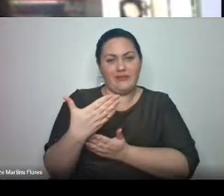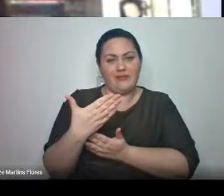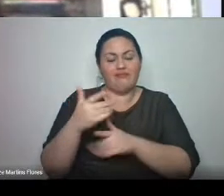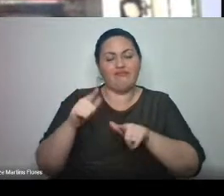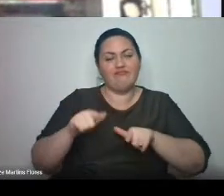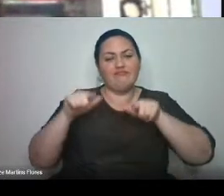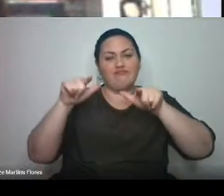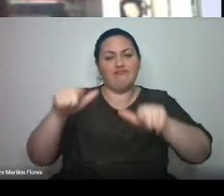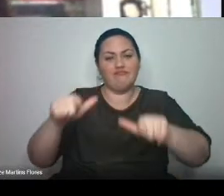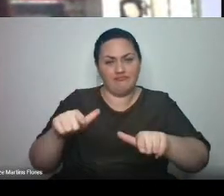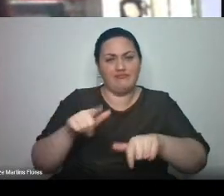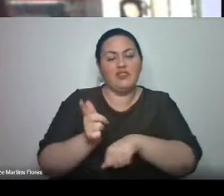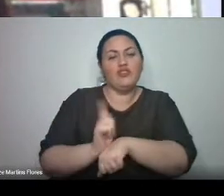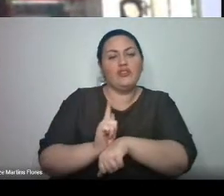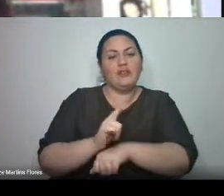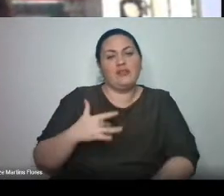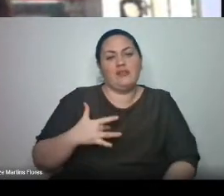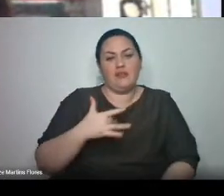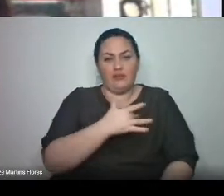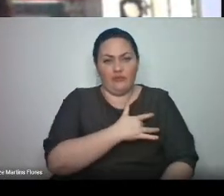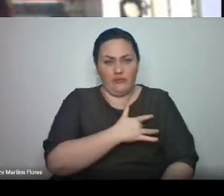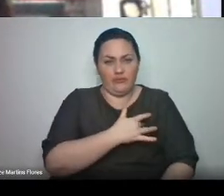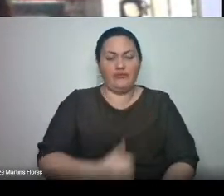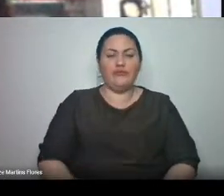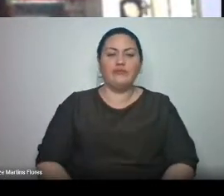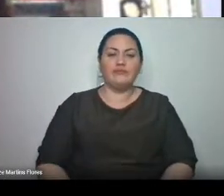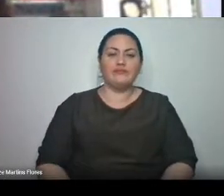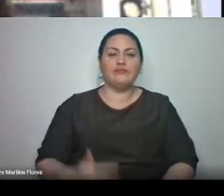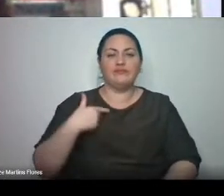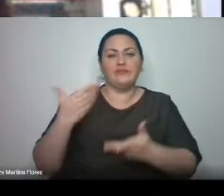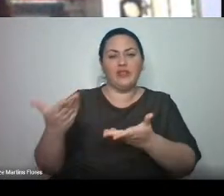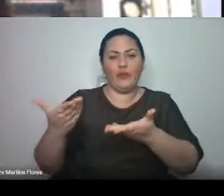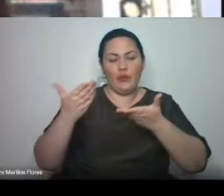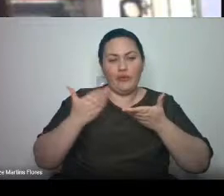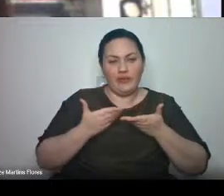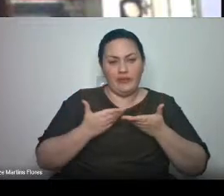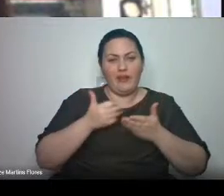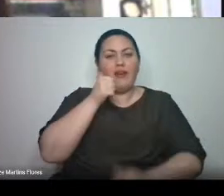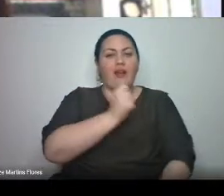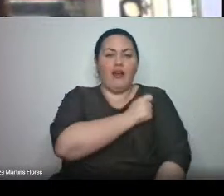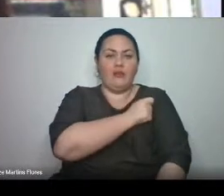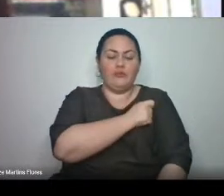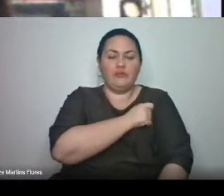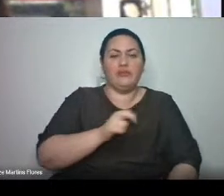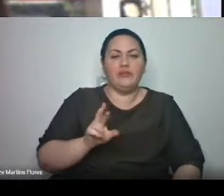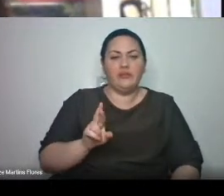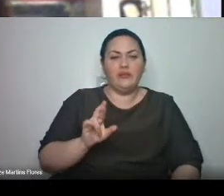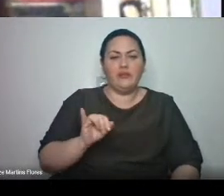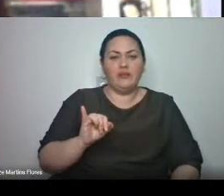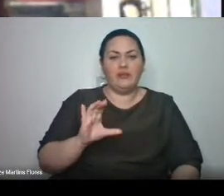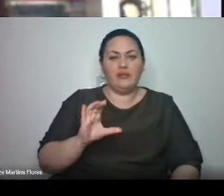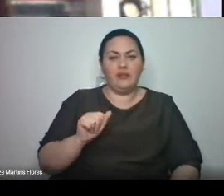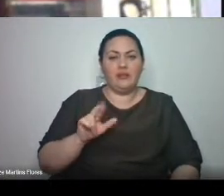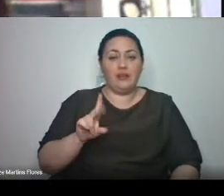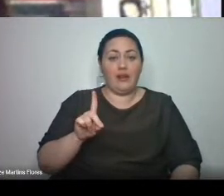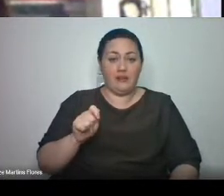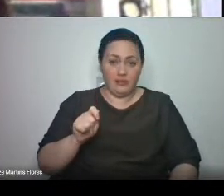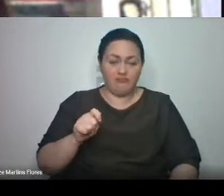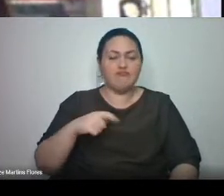curso em gestão e saúde. Eu convido a acadêmica Ricarda Alexandra de Moraes para prestar o juramento.